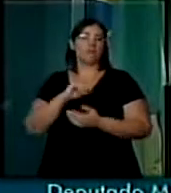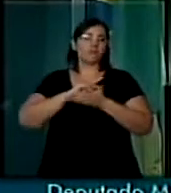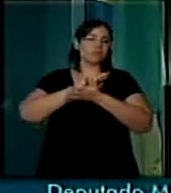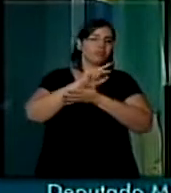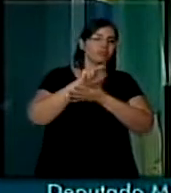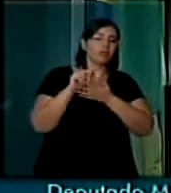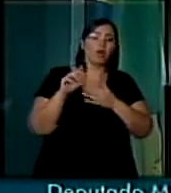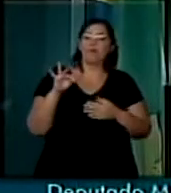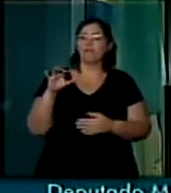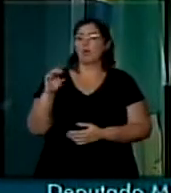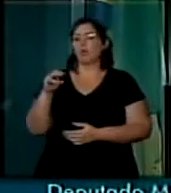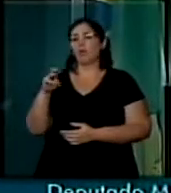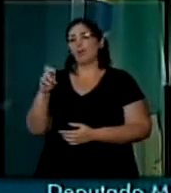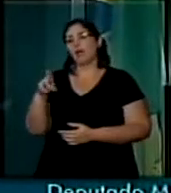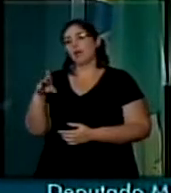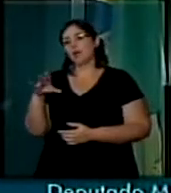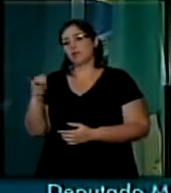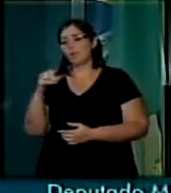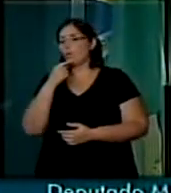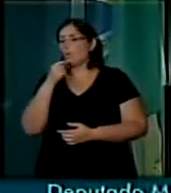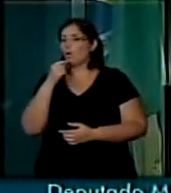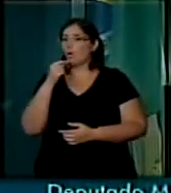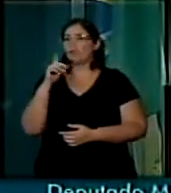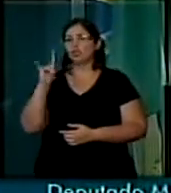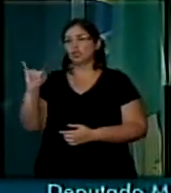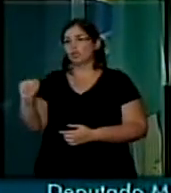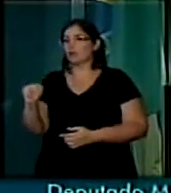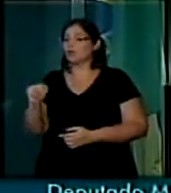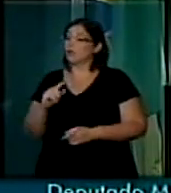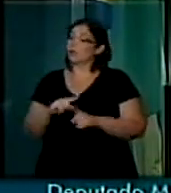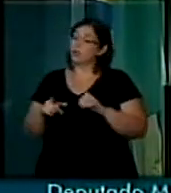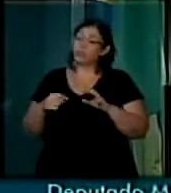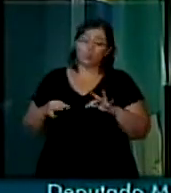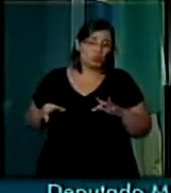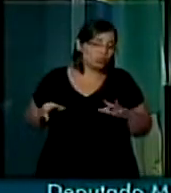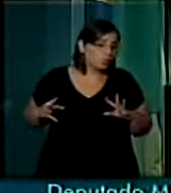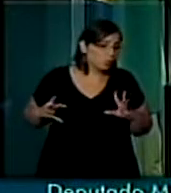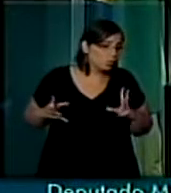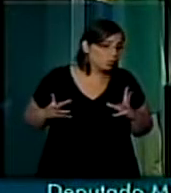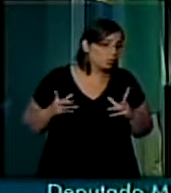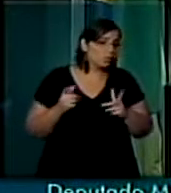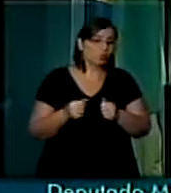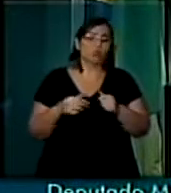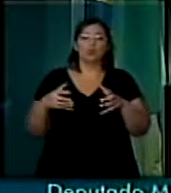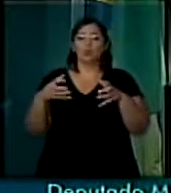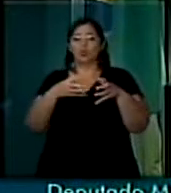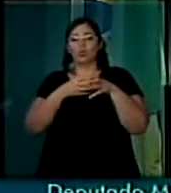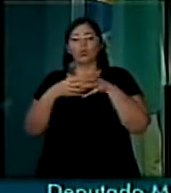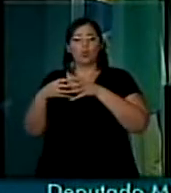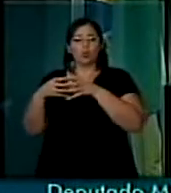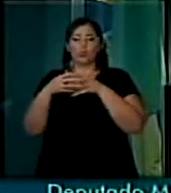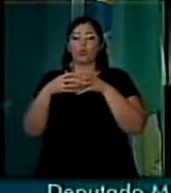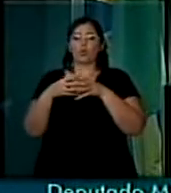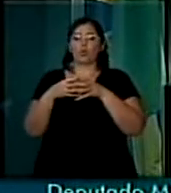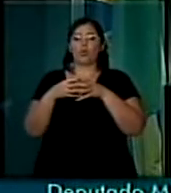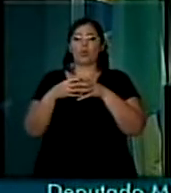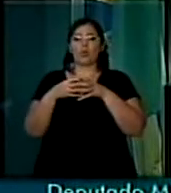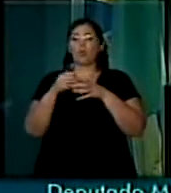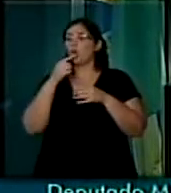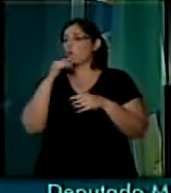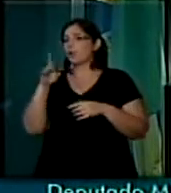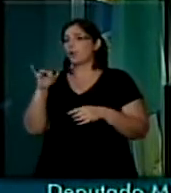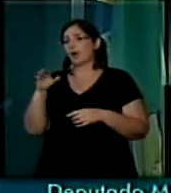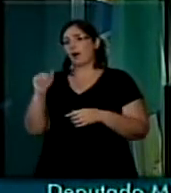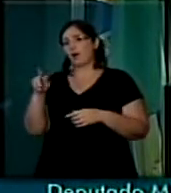a Fé Comércio, na pessoa do senhor Ayrton Dias, enfim, todo esse conjunto, o doutor